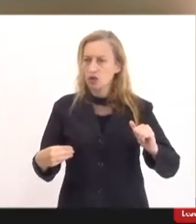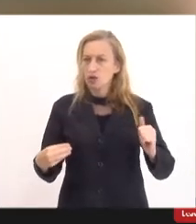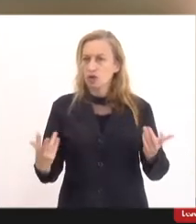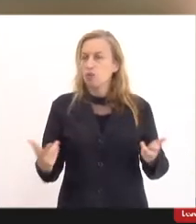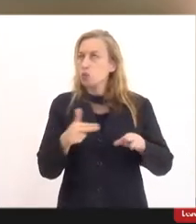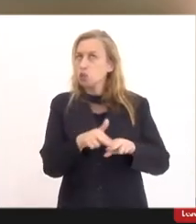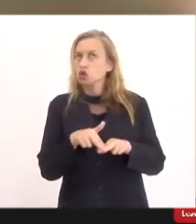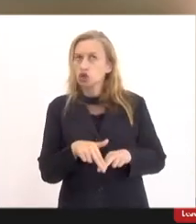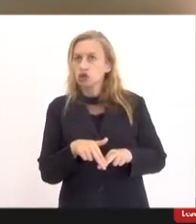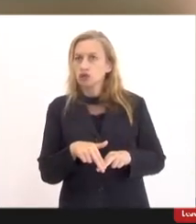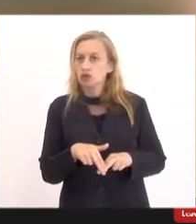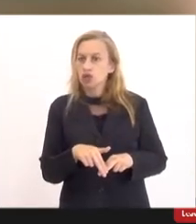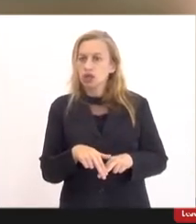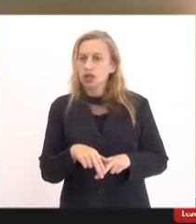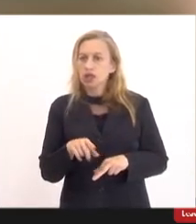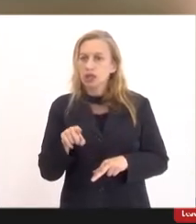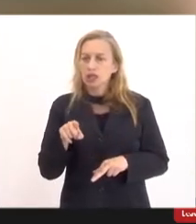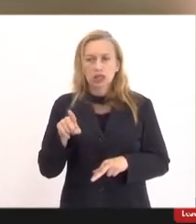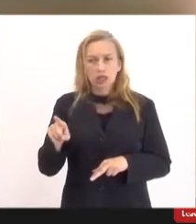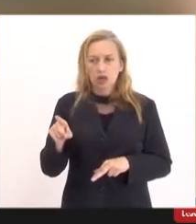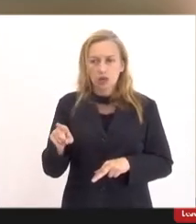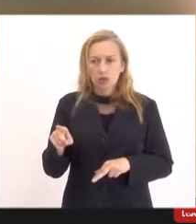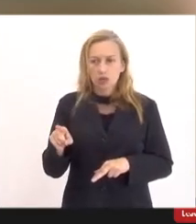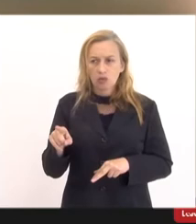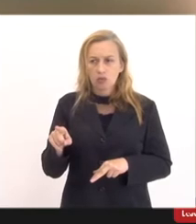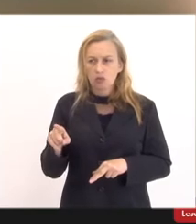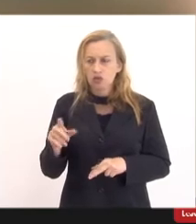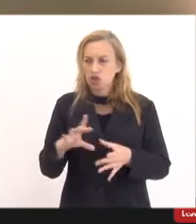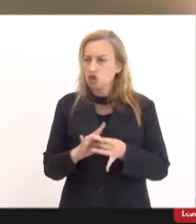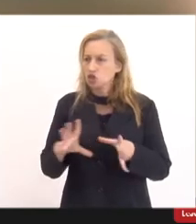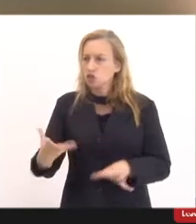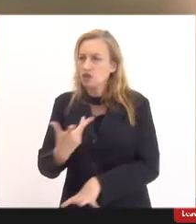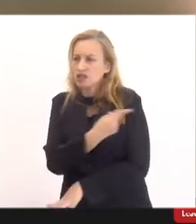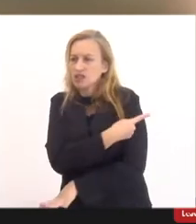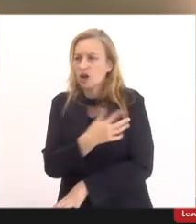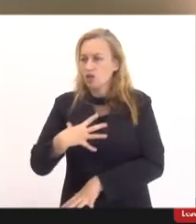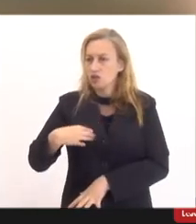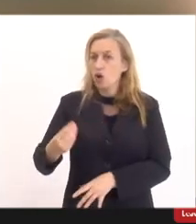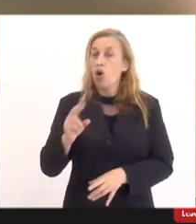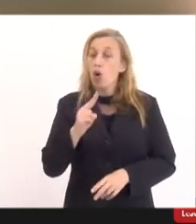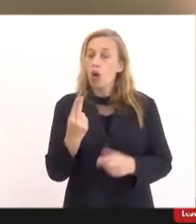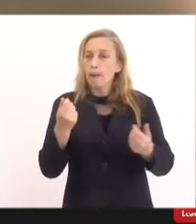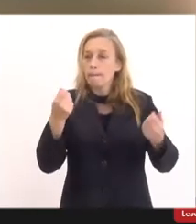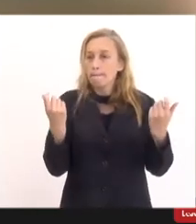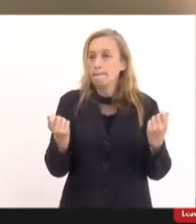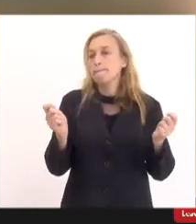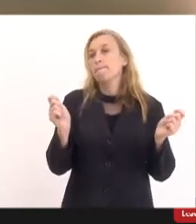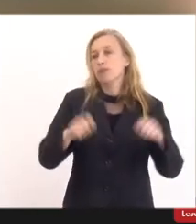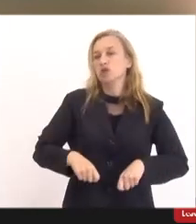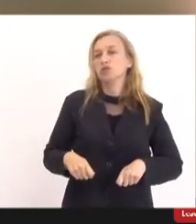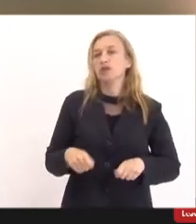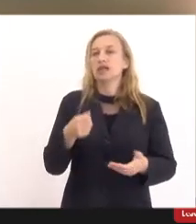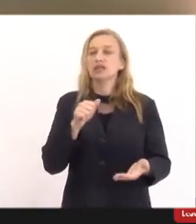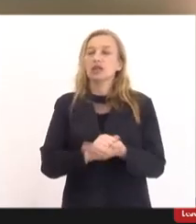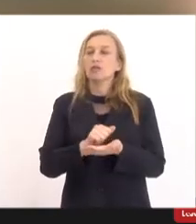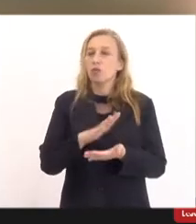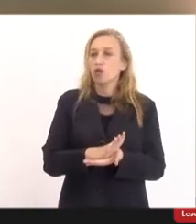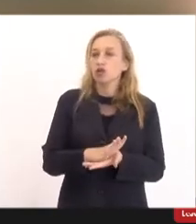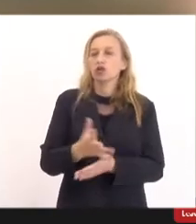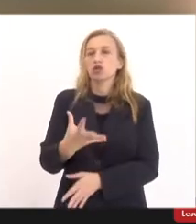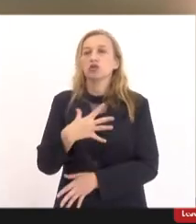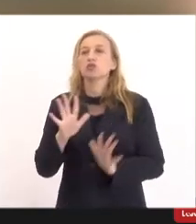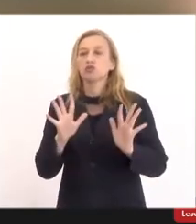ele não o vacinou ou mesmo a possibilidade da cobrança de multa desses pais porque